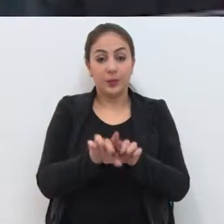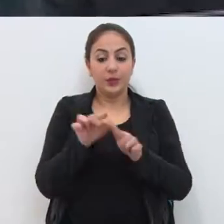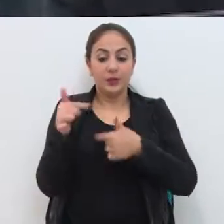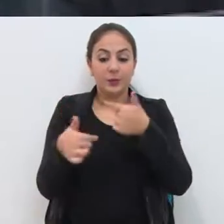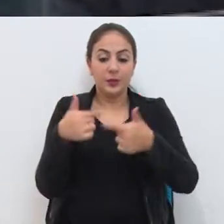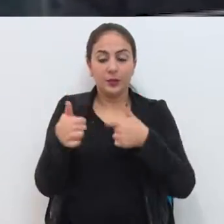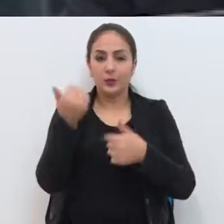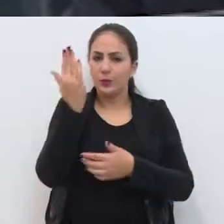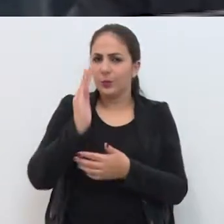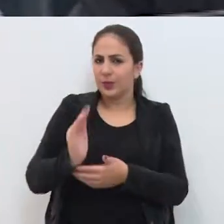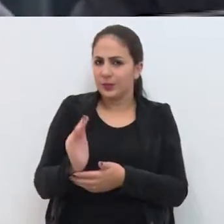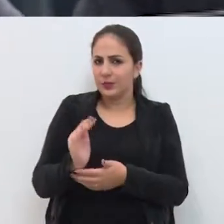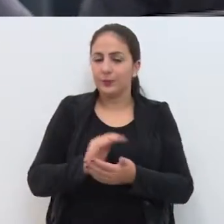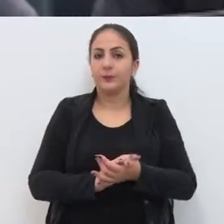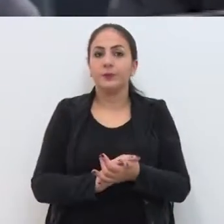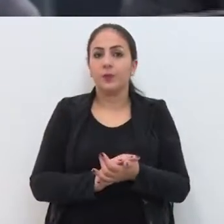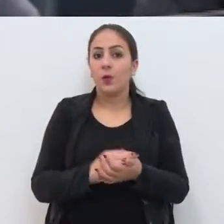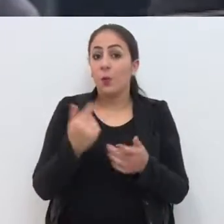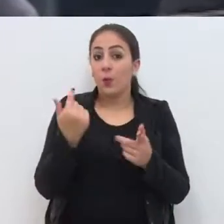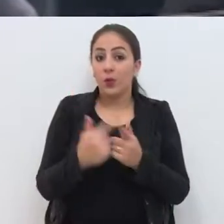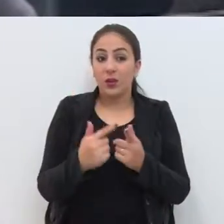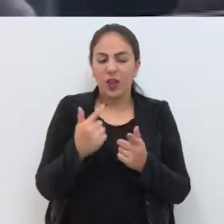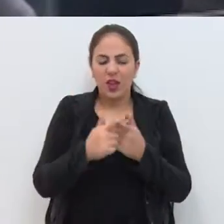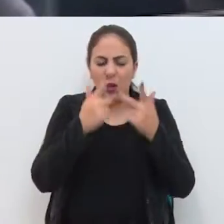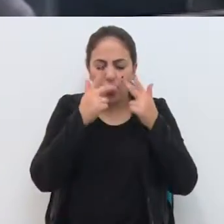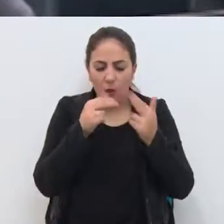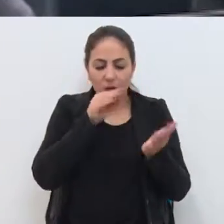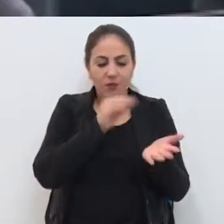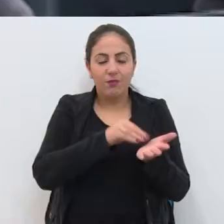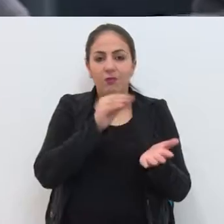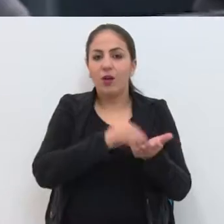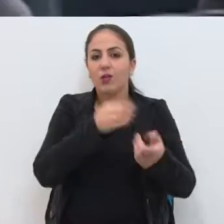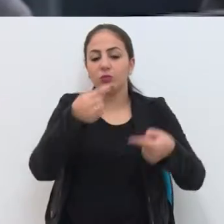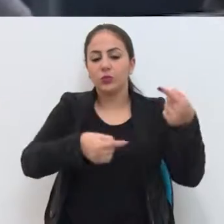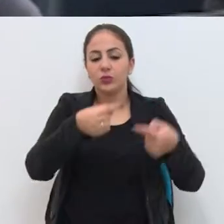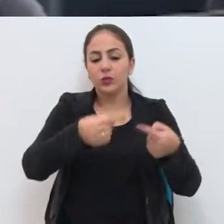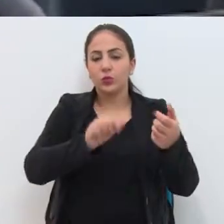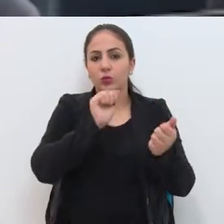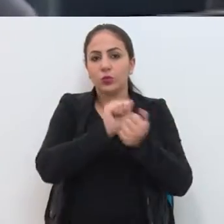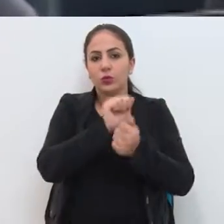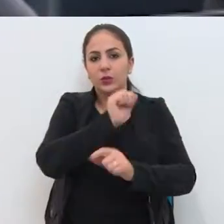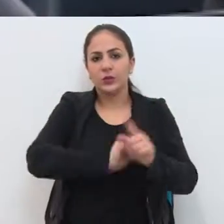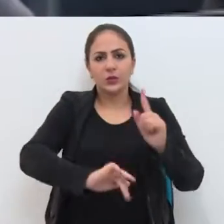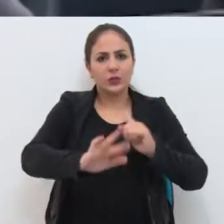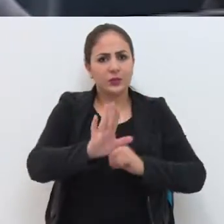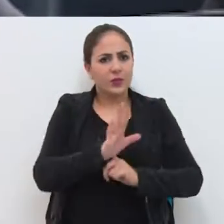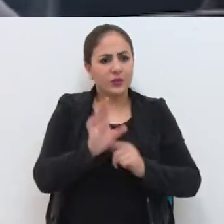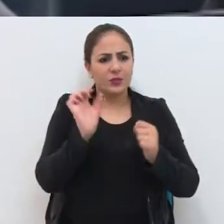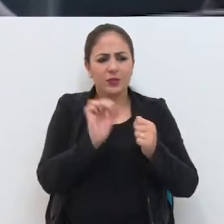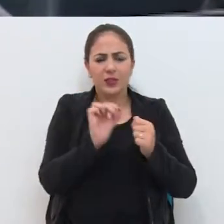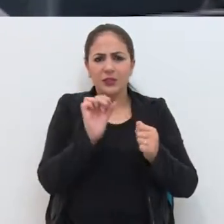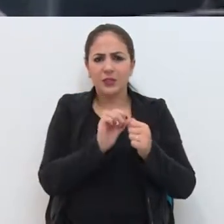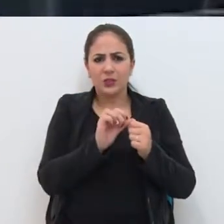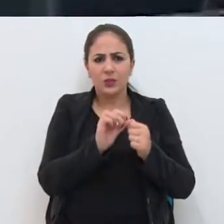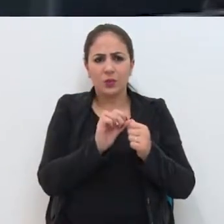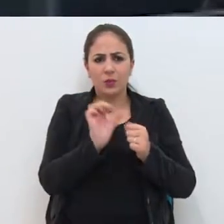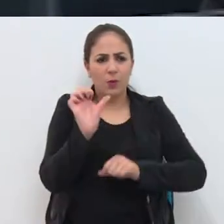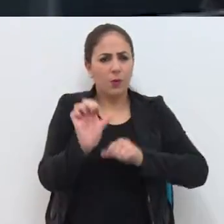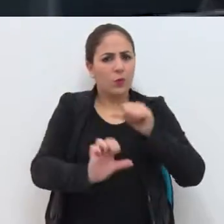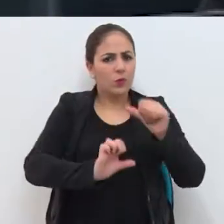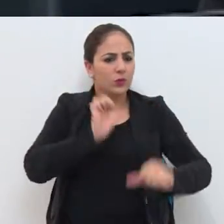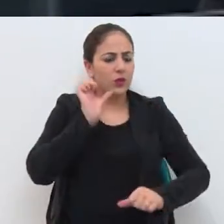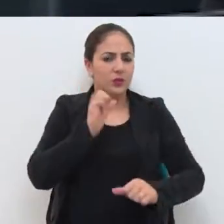pese o atropelo, a falta de debate com a sociedade, está se fazendo uma reforma que vai mudar